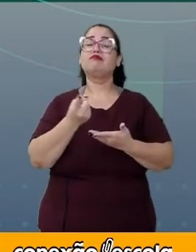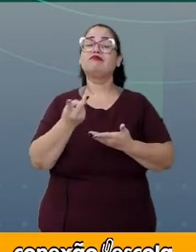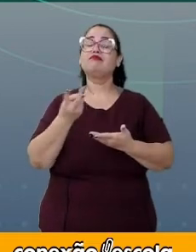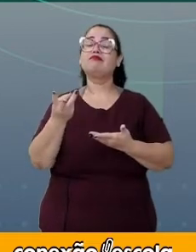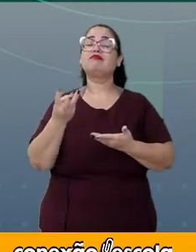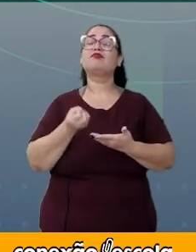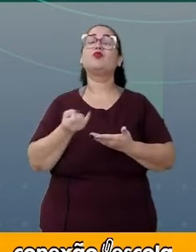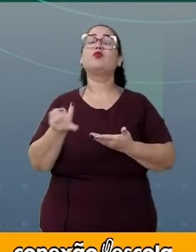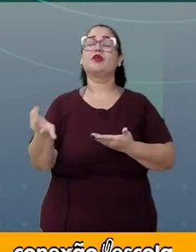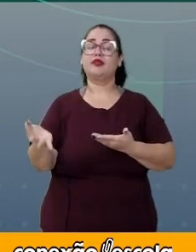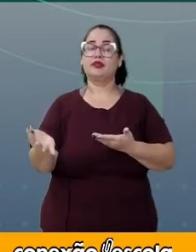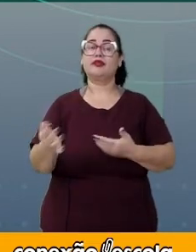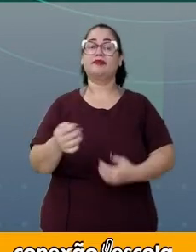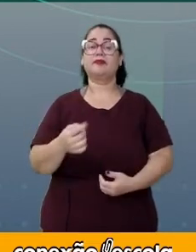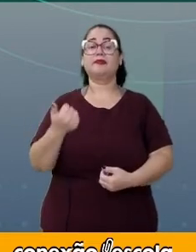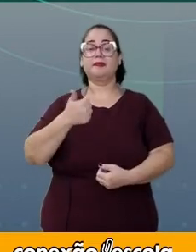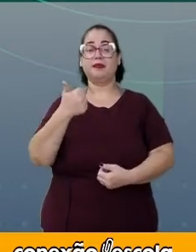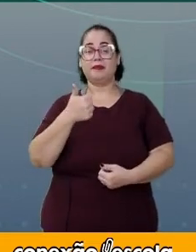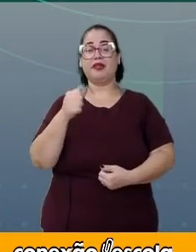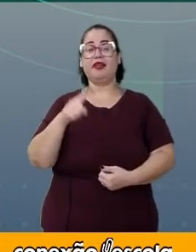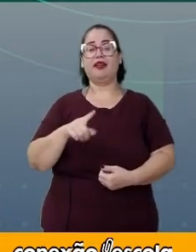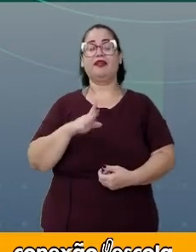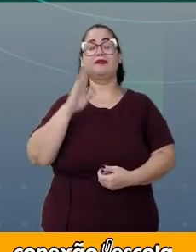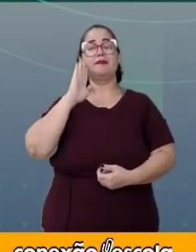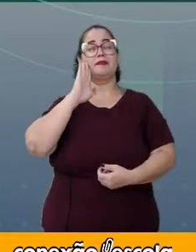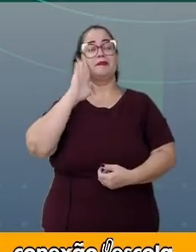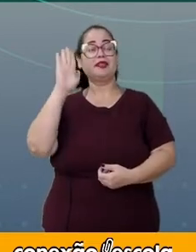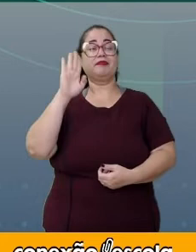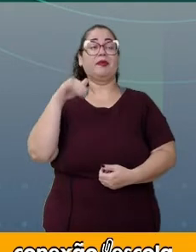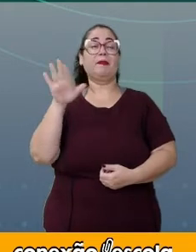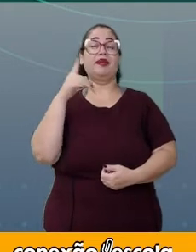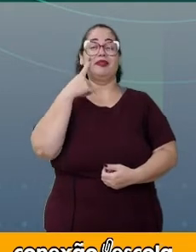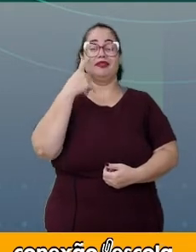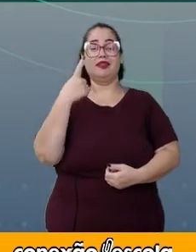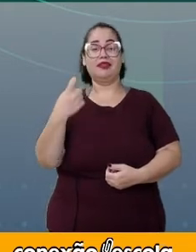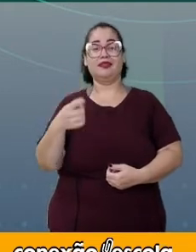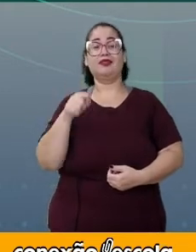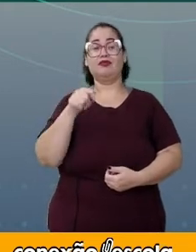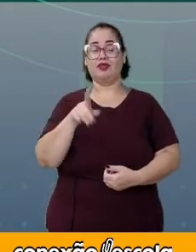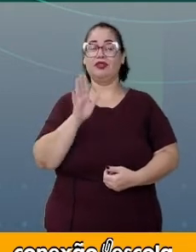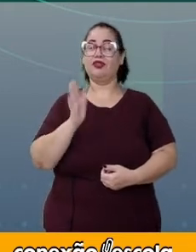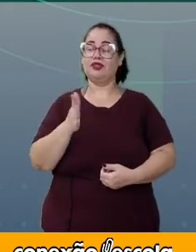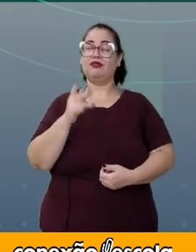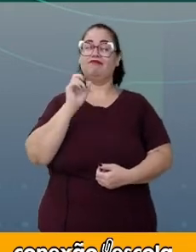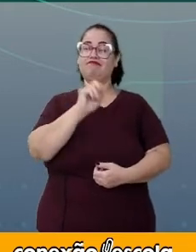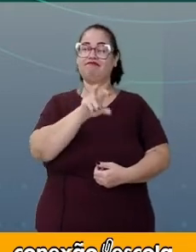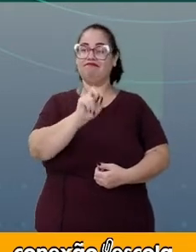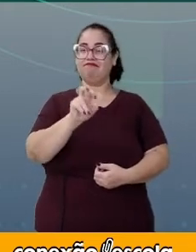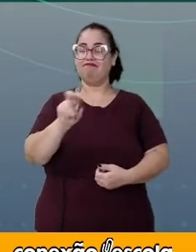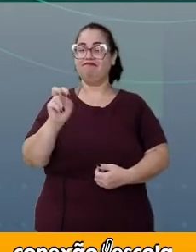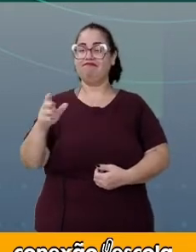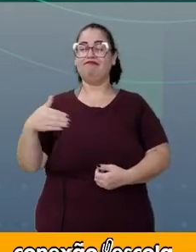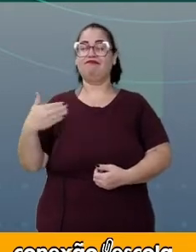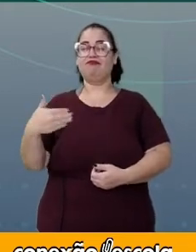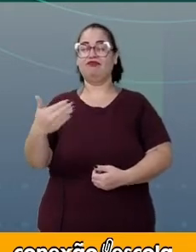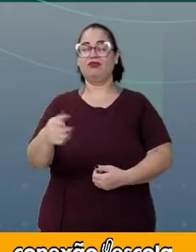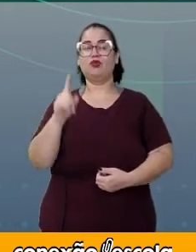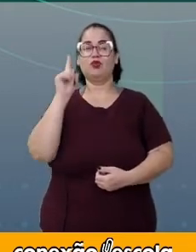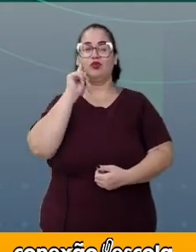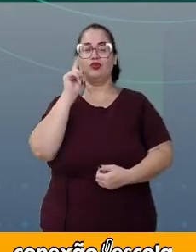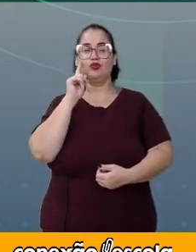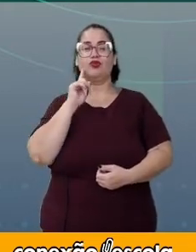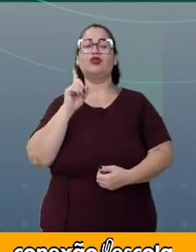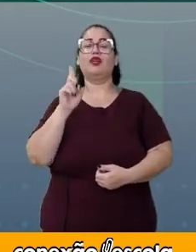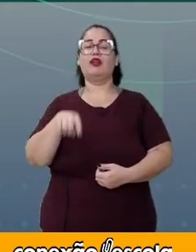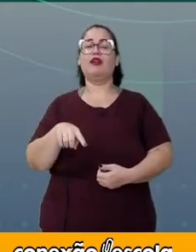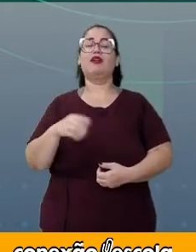contagem. Uma das mais interessantes que você comumente vê no cotidiano, no